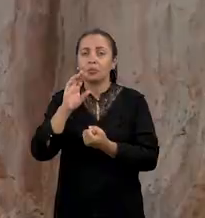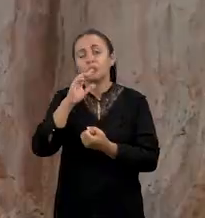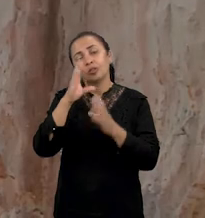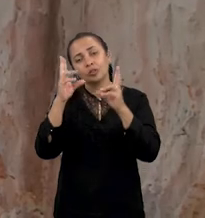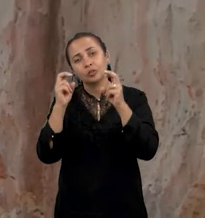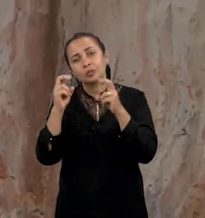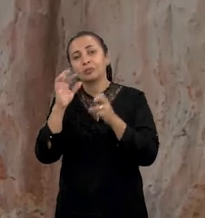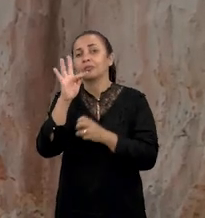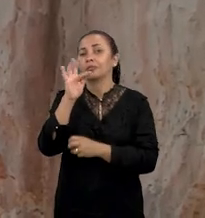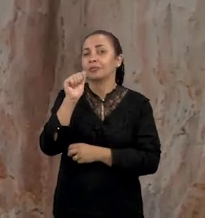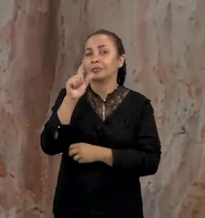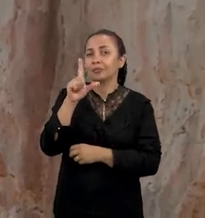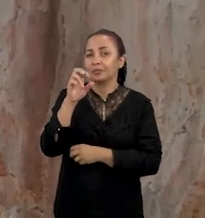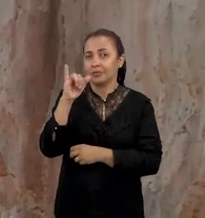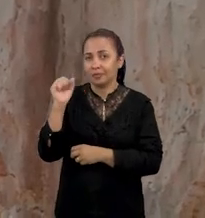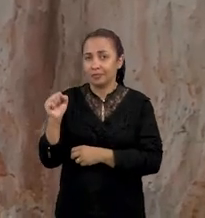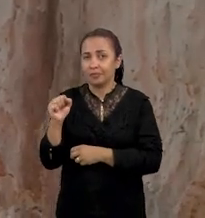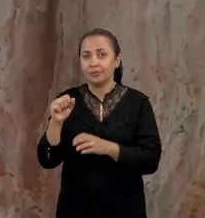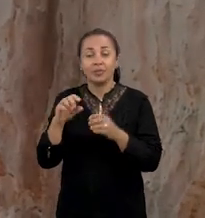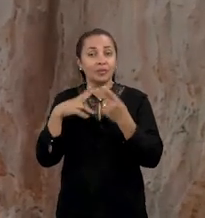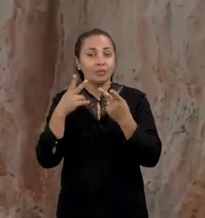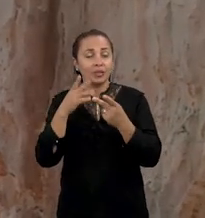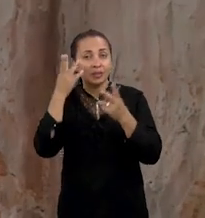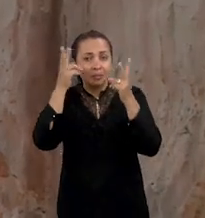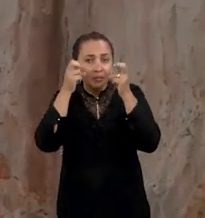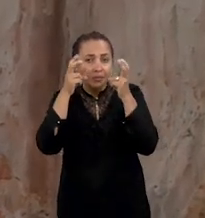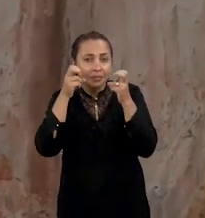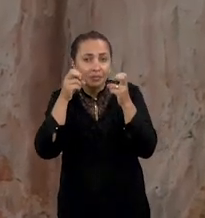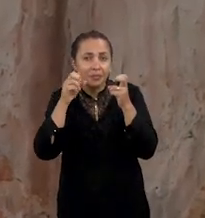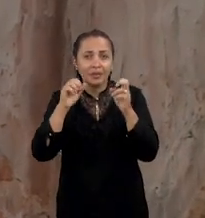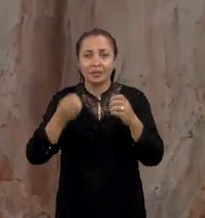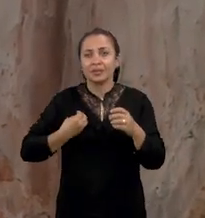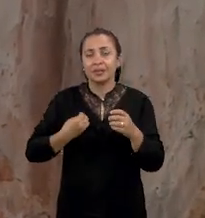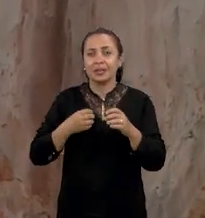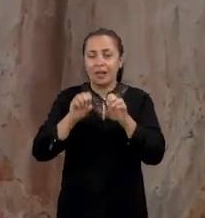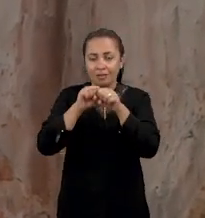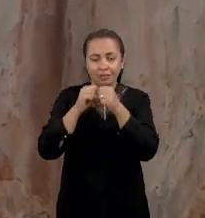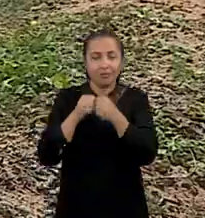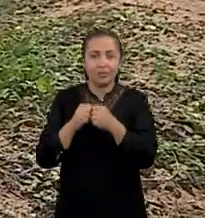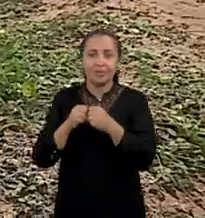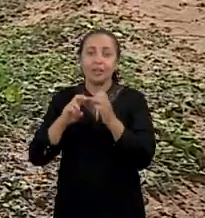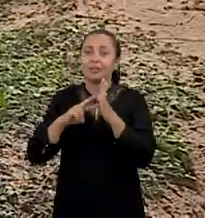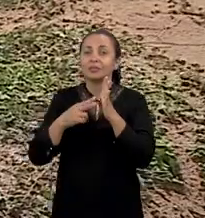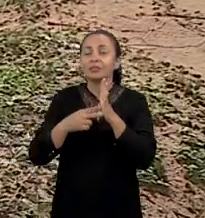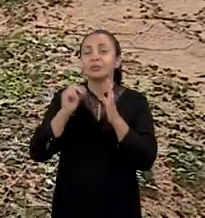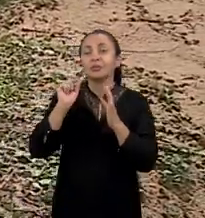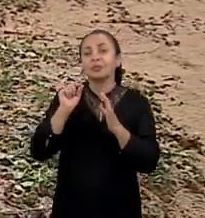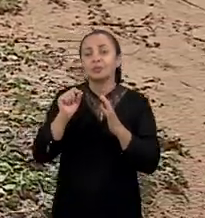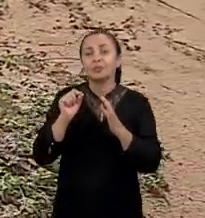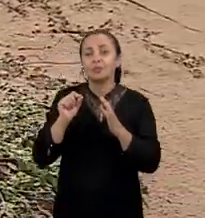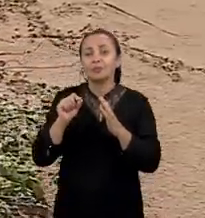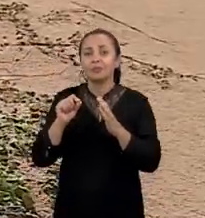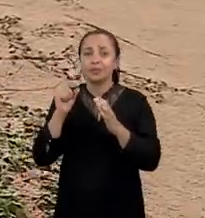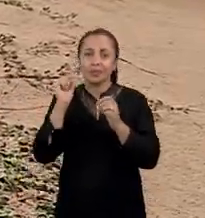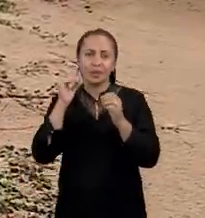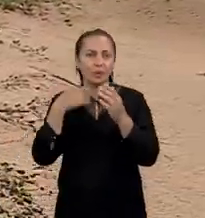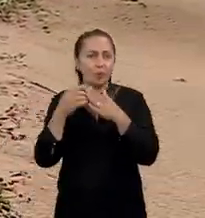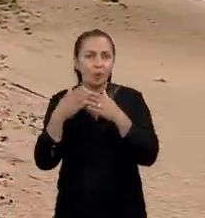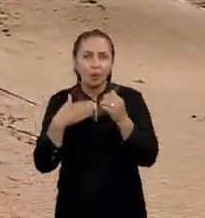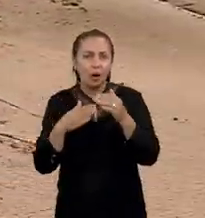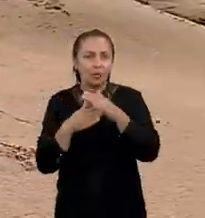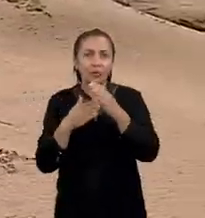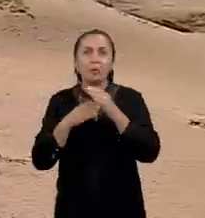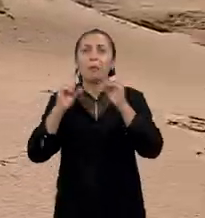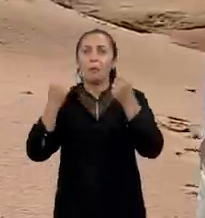falésia. O fato de a gente indicar que está colapsando, significa que esse material, a